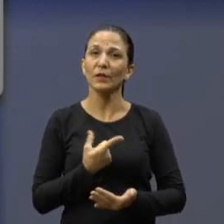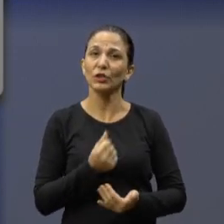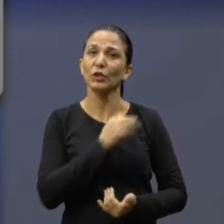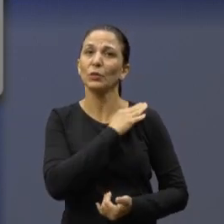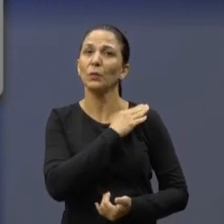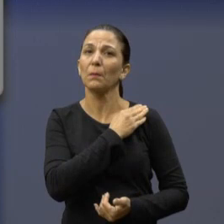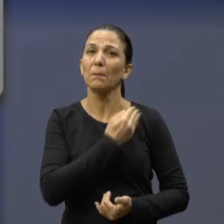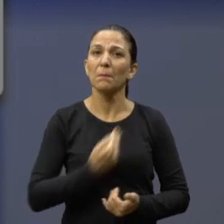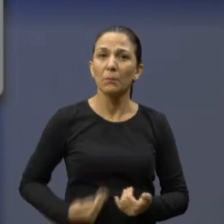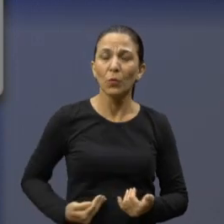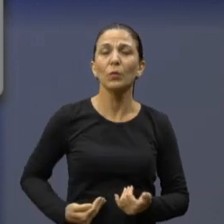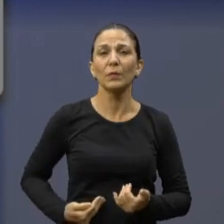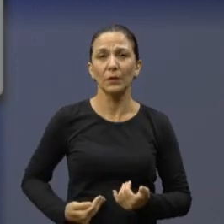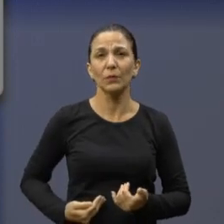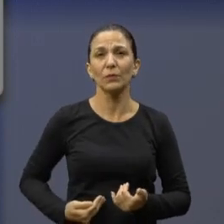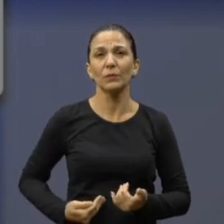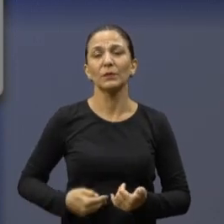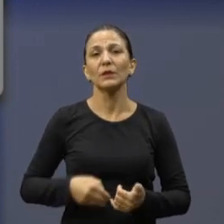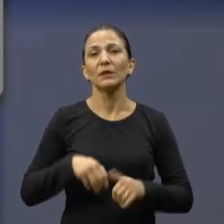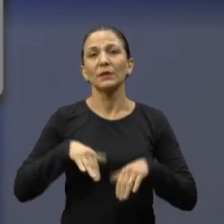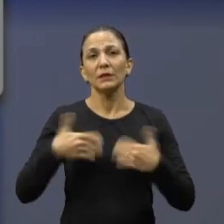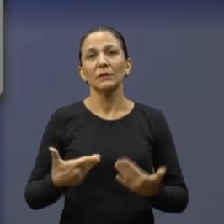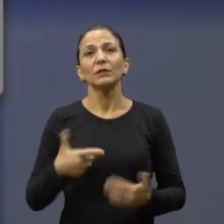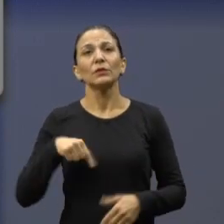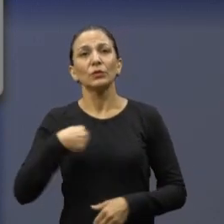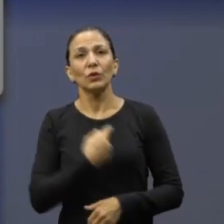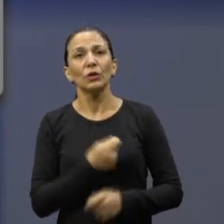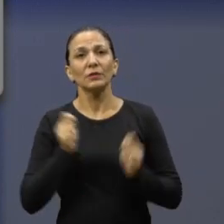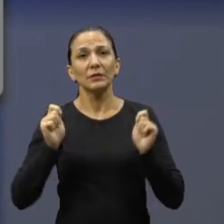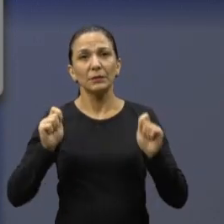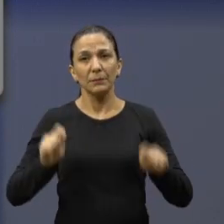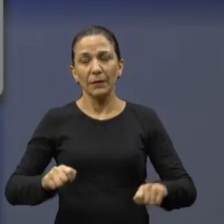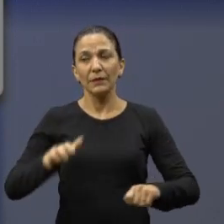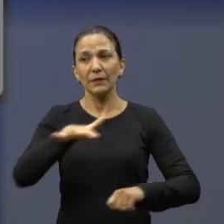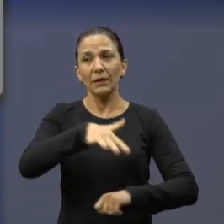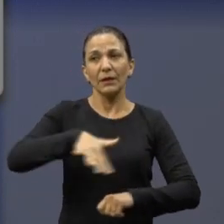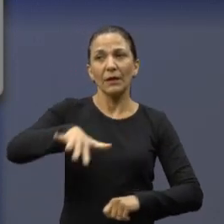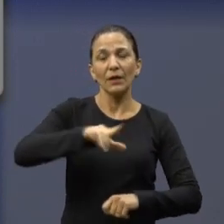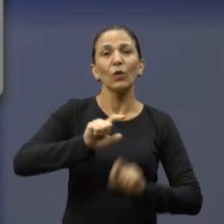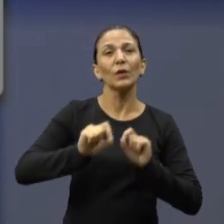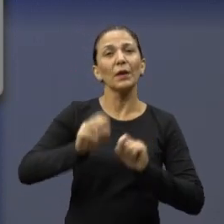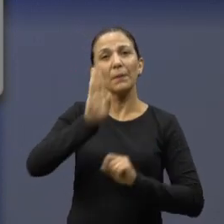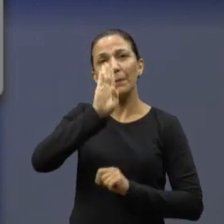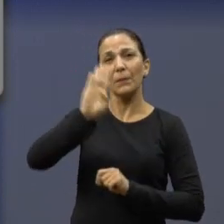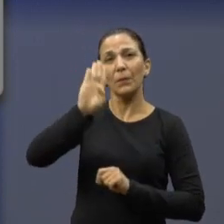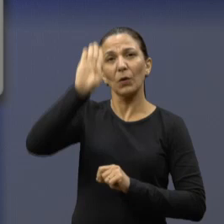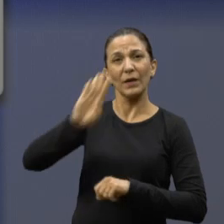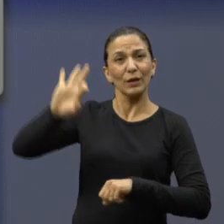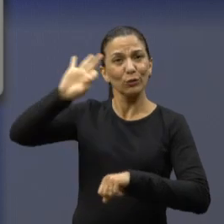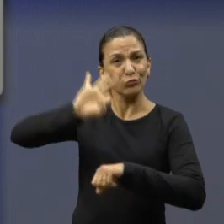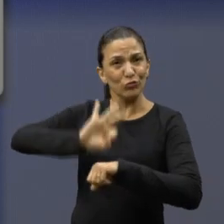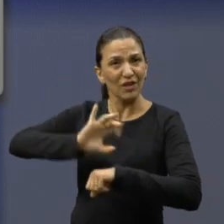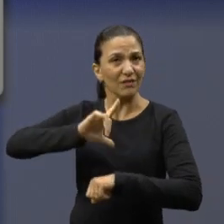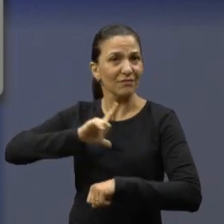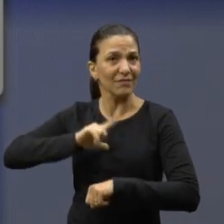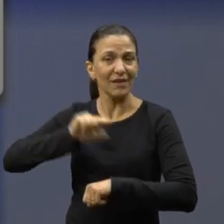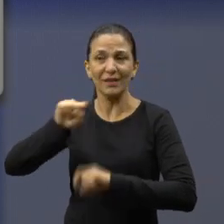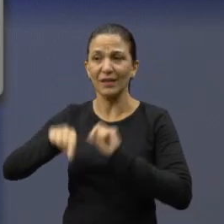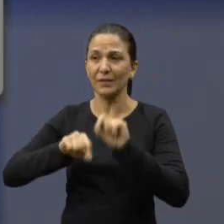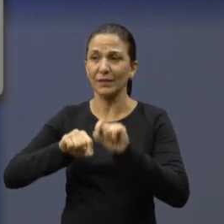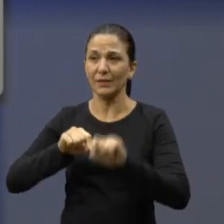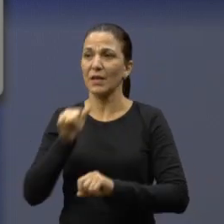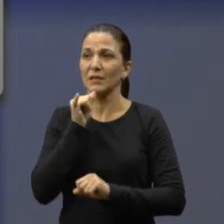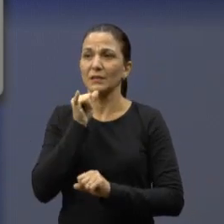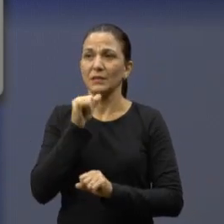enquanto poderíamos ter alojado, por exemplo, no ponto central, que o Corpo de Bombeiro está no ponto central e que distante da sua área de atuação, por